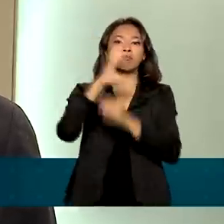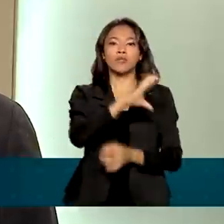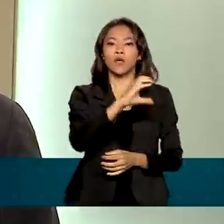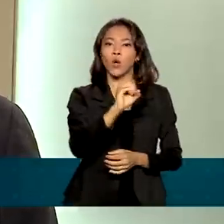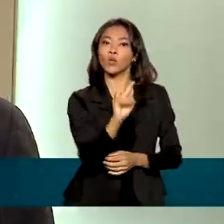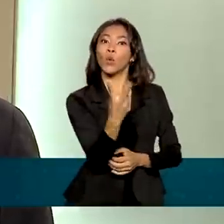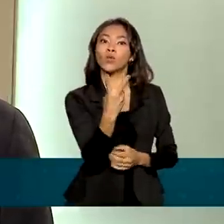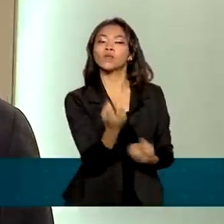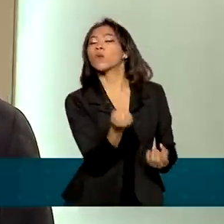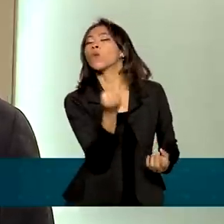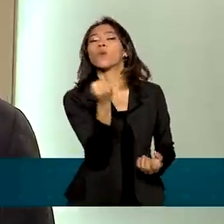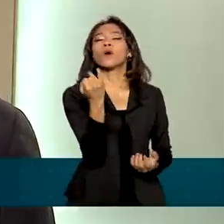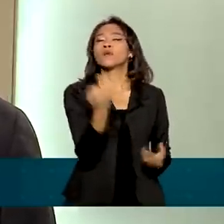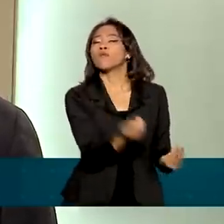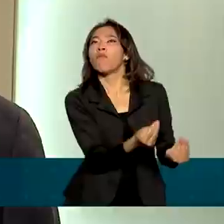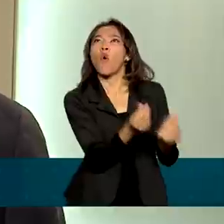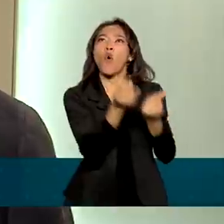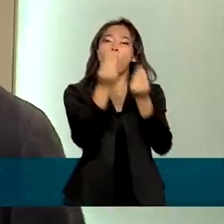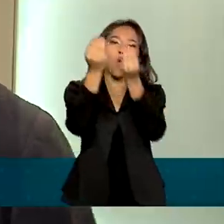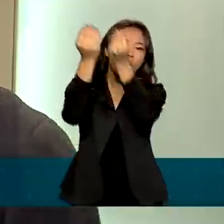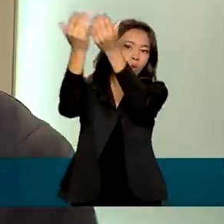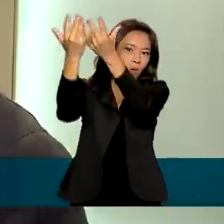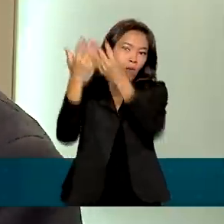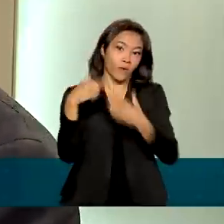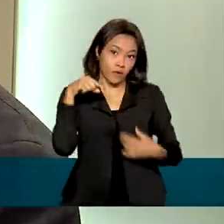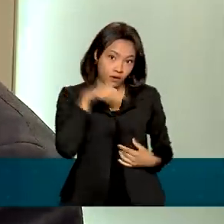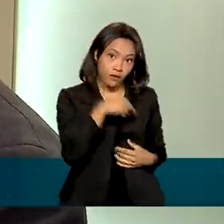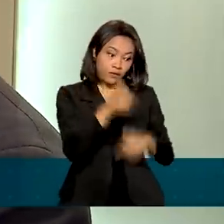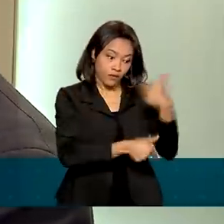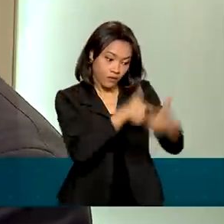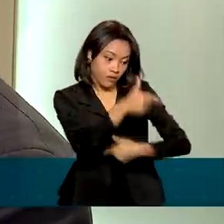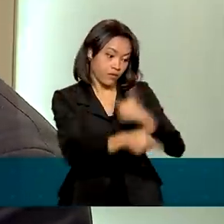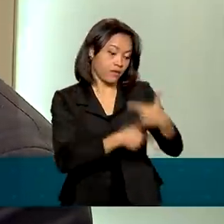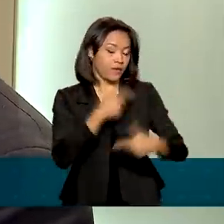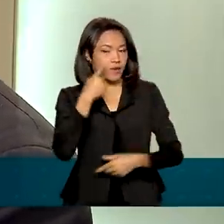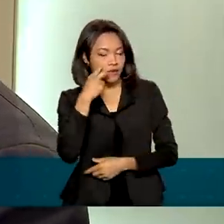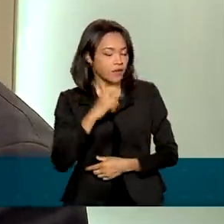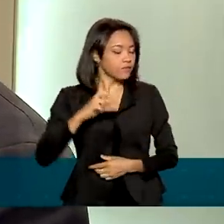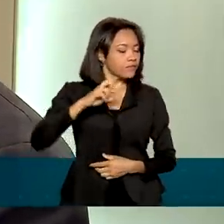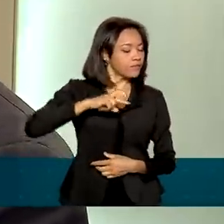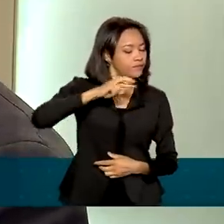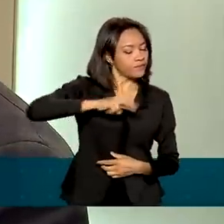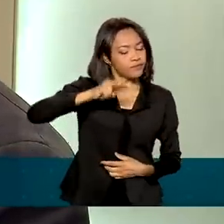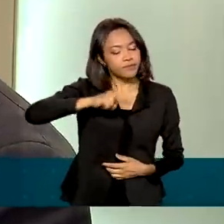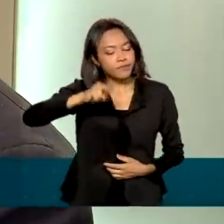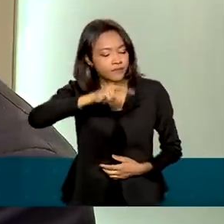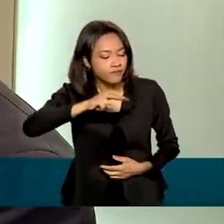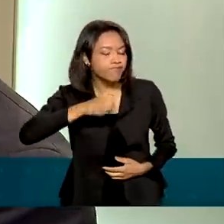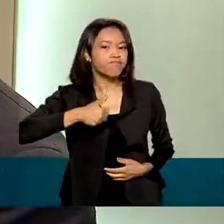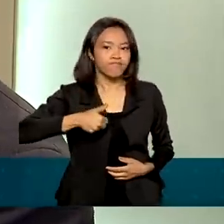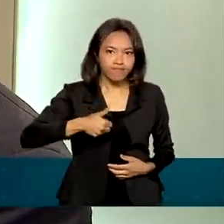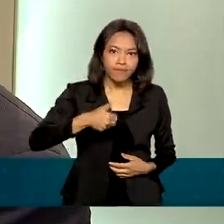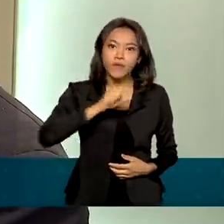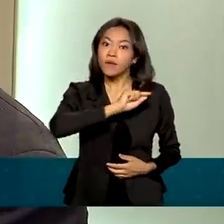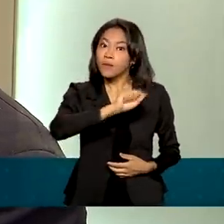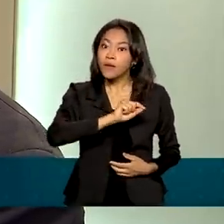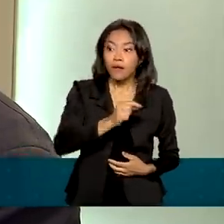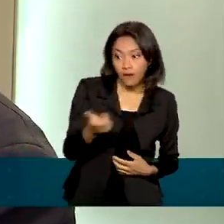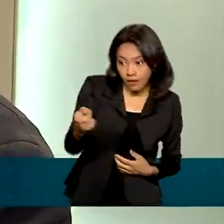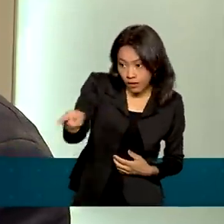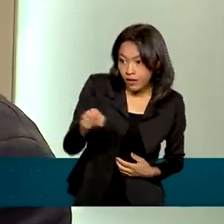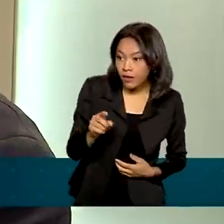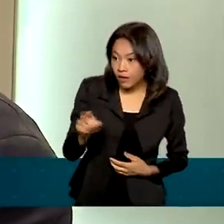estufa e através dessa atividade ambiental, vender esse benefício de captura de carbono para empresas que